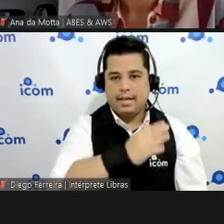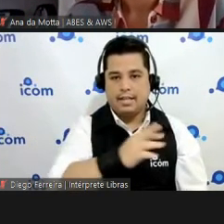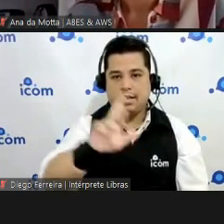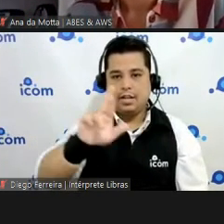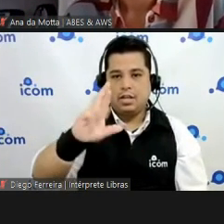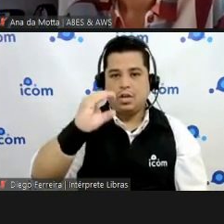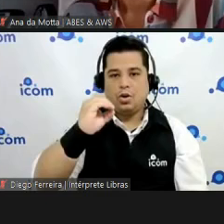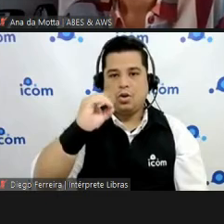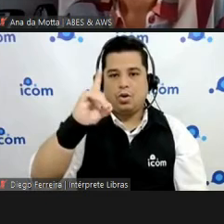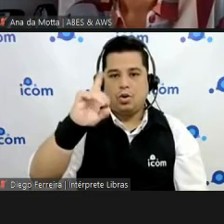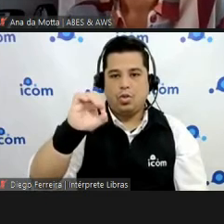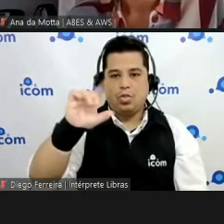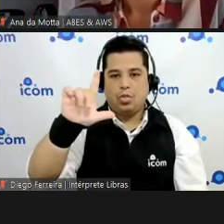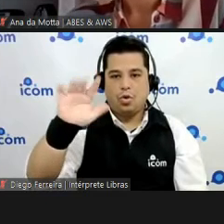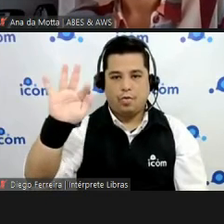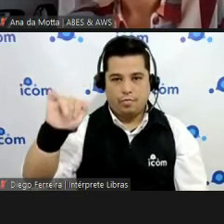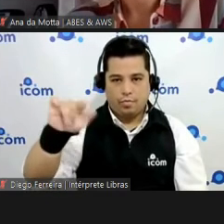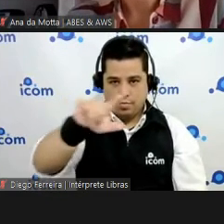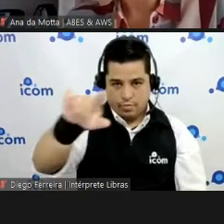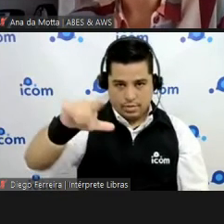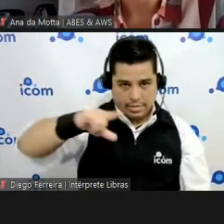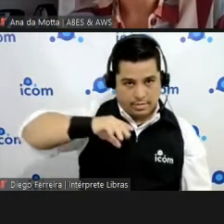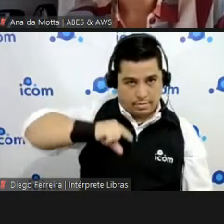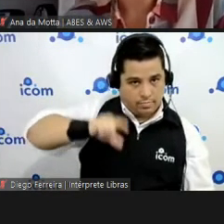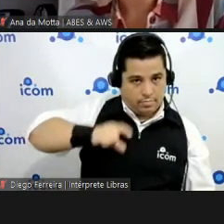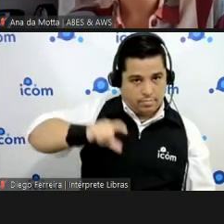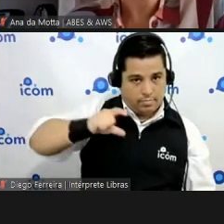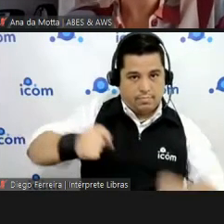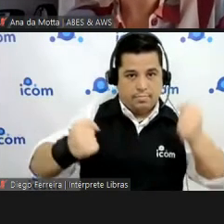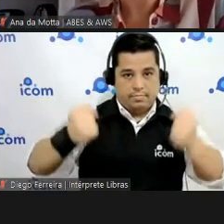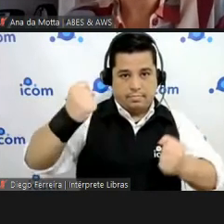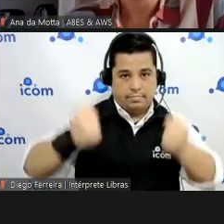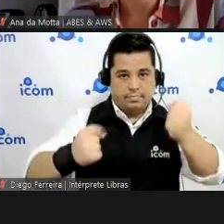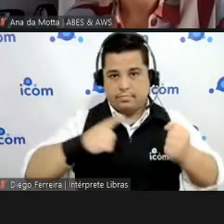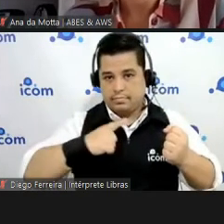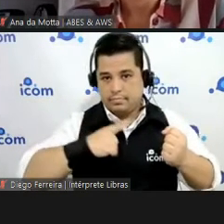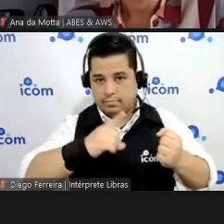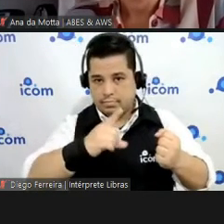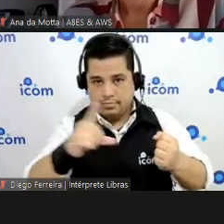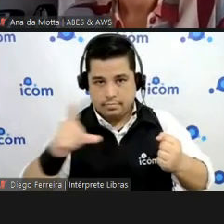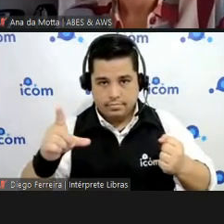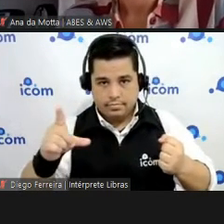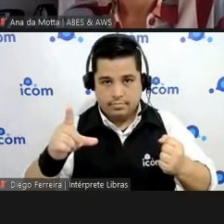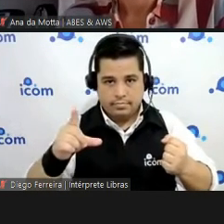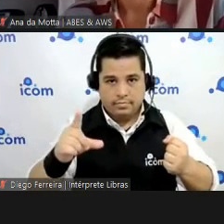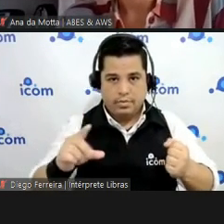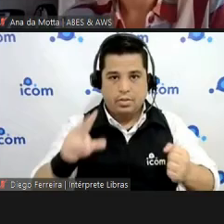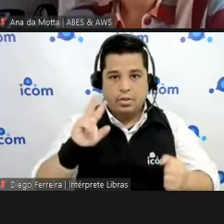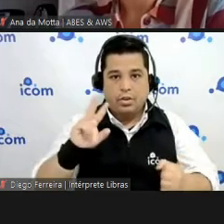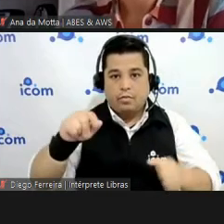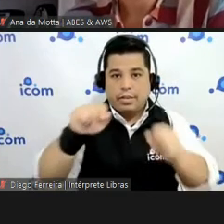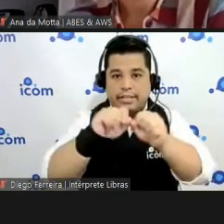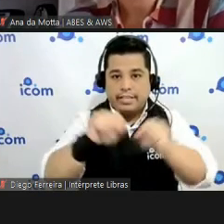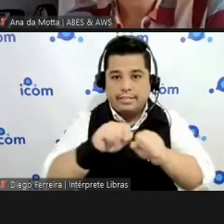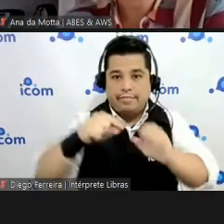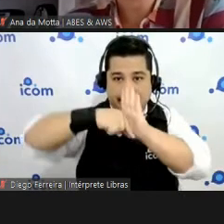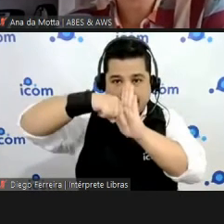têm habilitação? dirigem? sim? sim? vocês fizeram o exame de vista? sim?